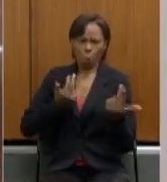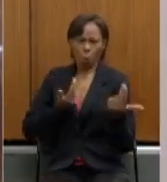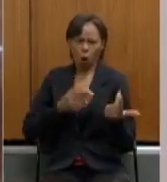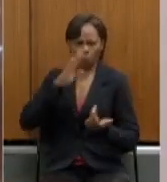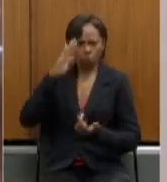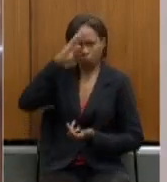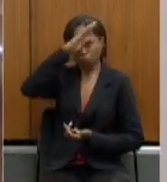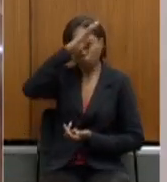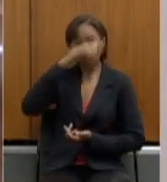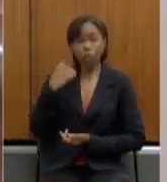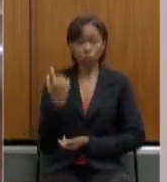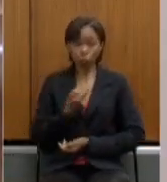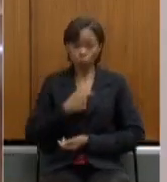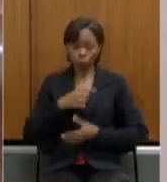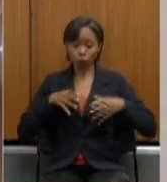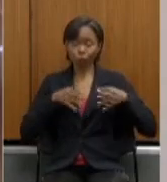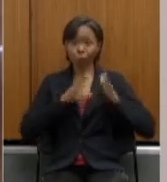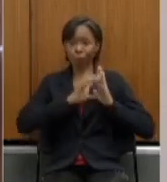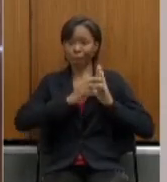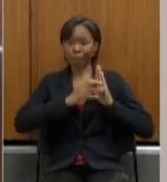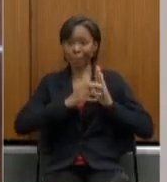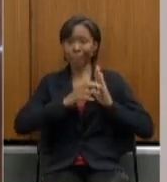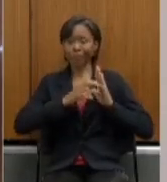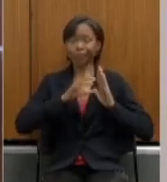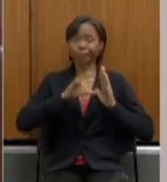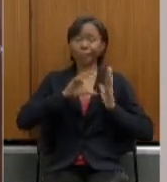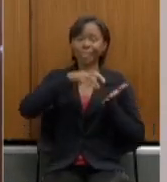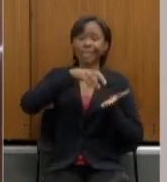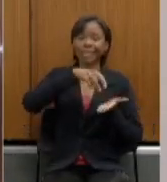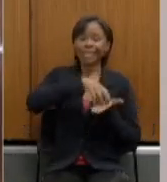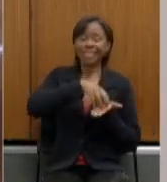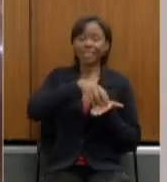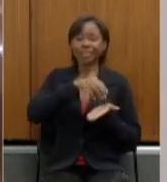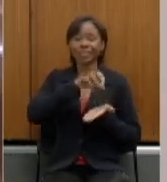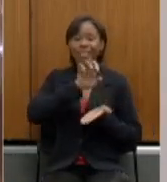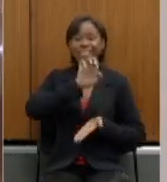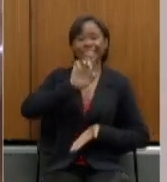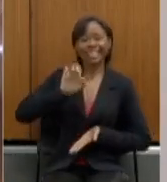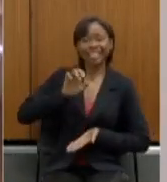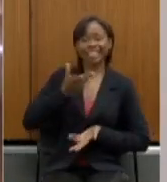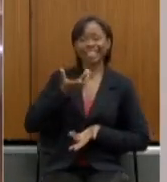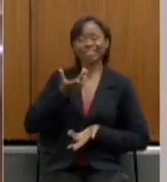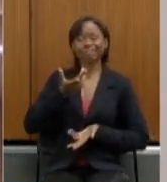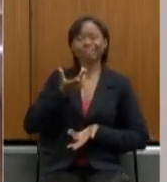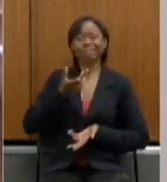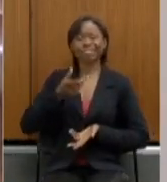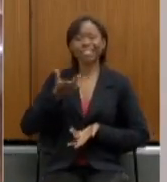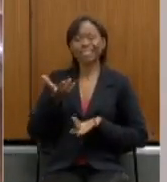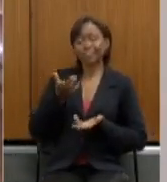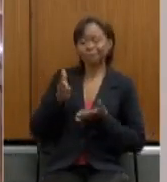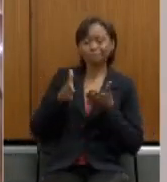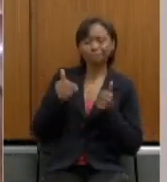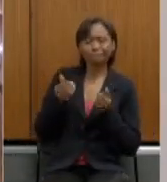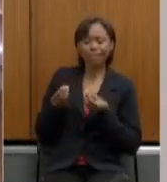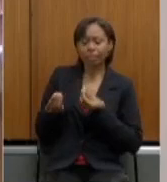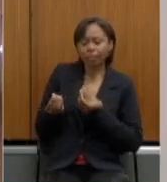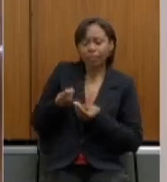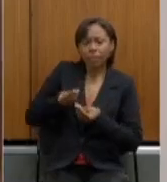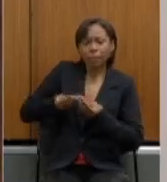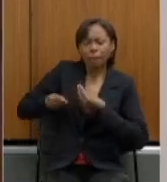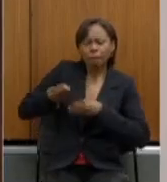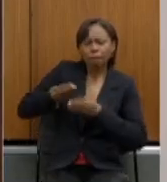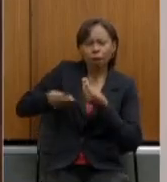do partido de centro-esquerda de esquerda a gente queria que fosse o mais flexível e é isso que a gente não abriu mão e